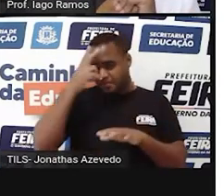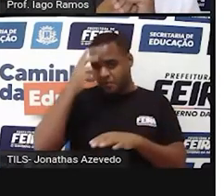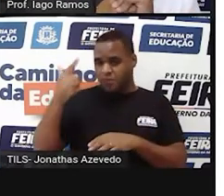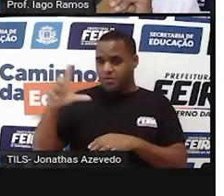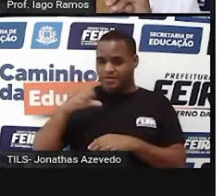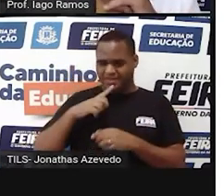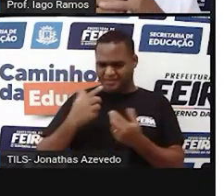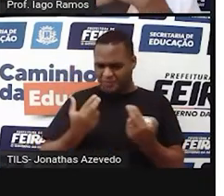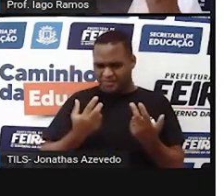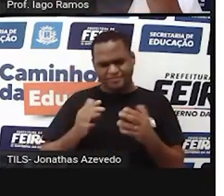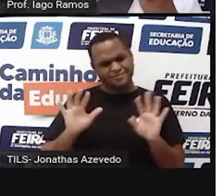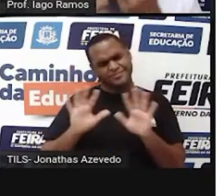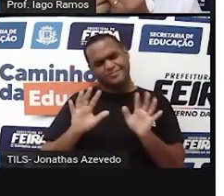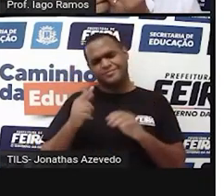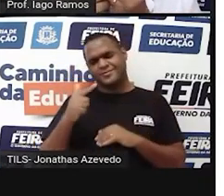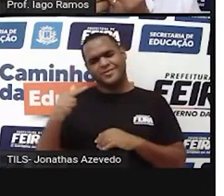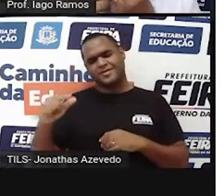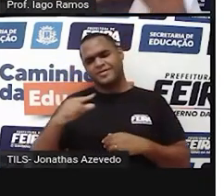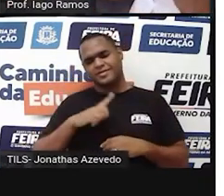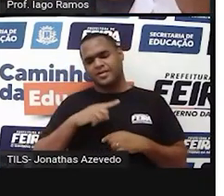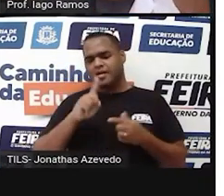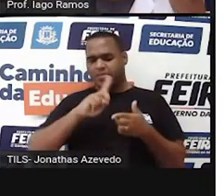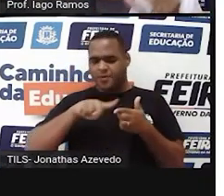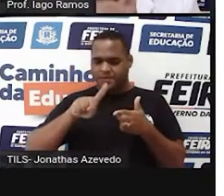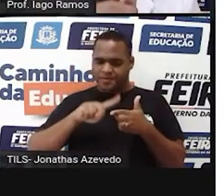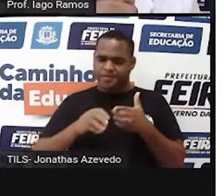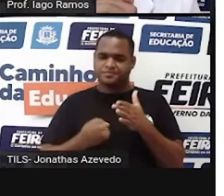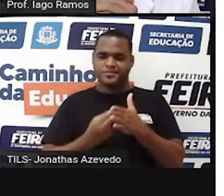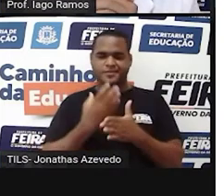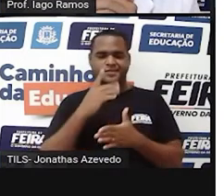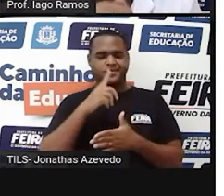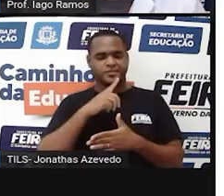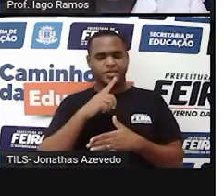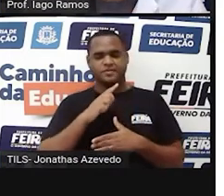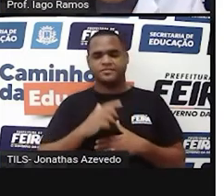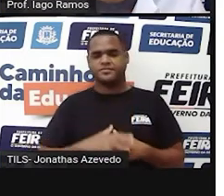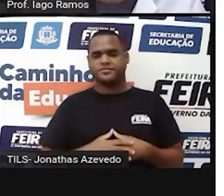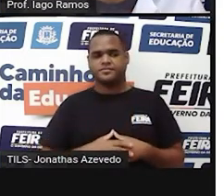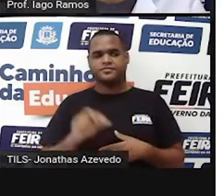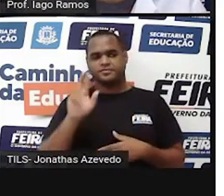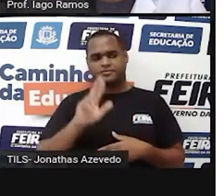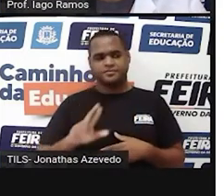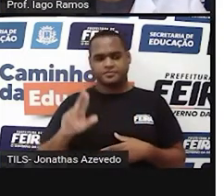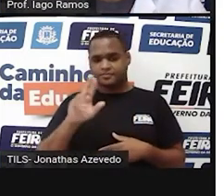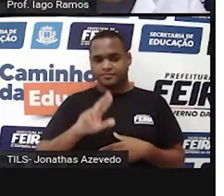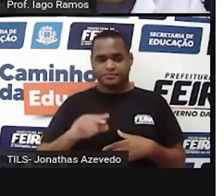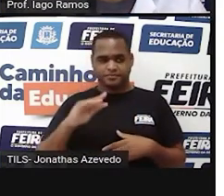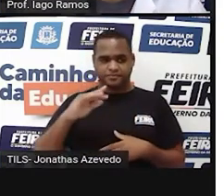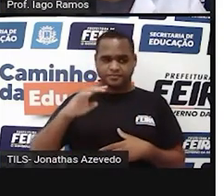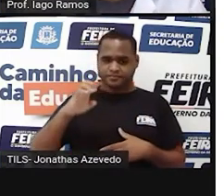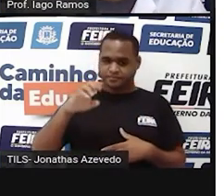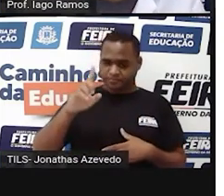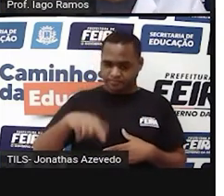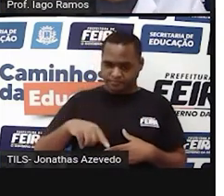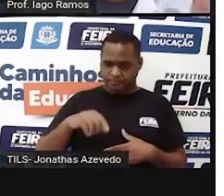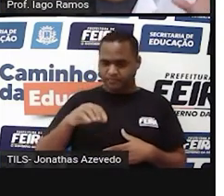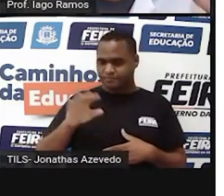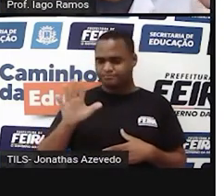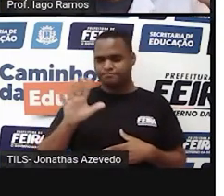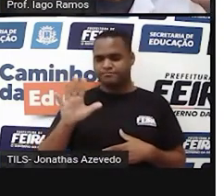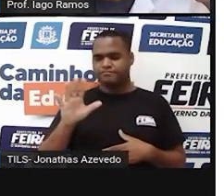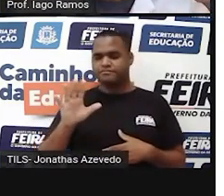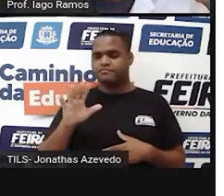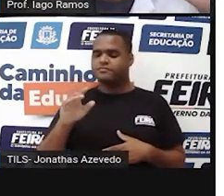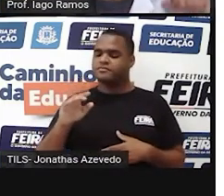que mediu. Então cria esse problema. Usar, né? Os pés aí... Aliás, os pés não.